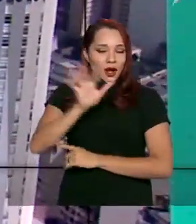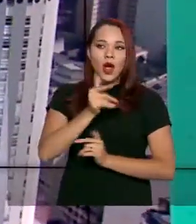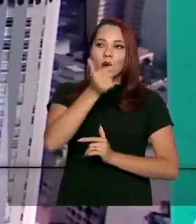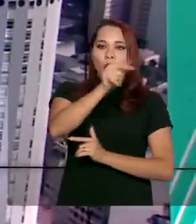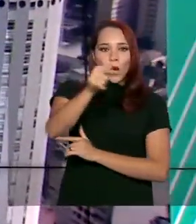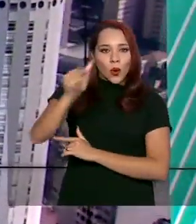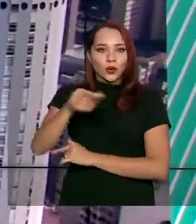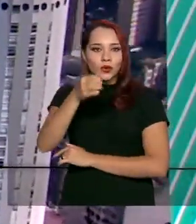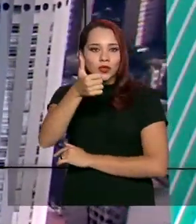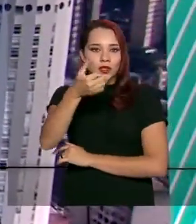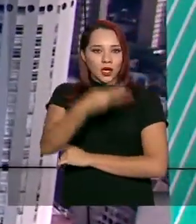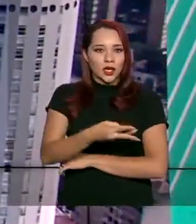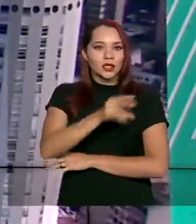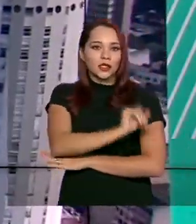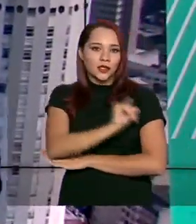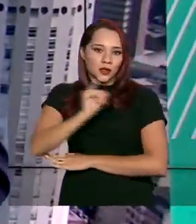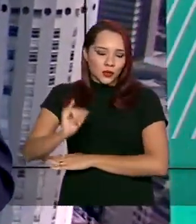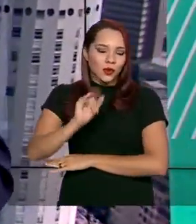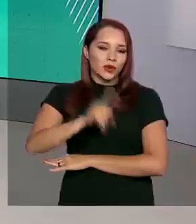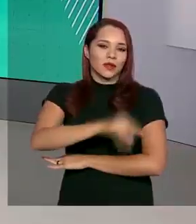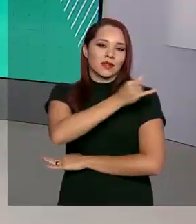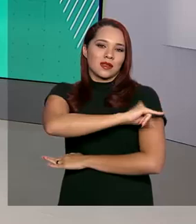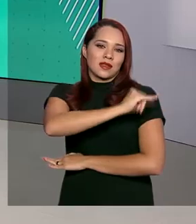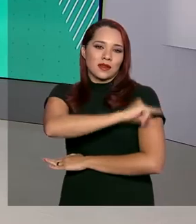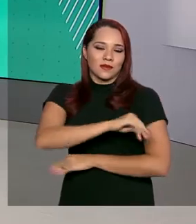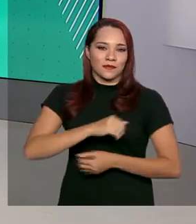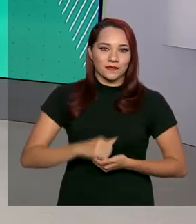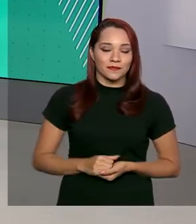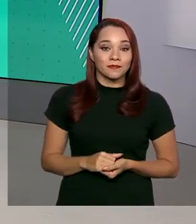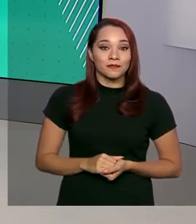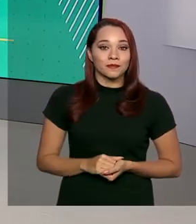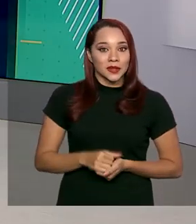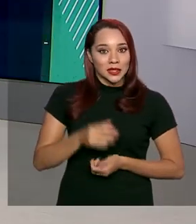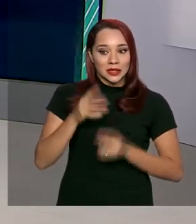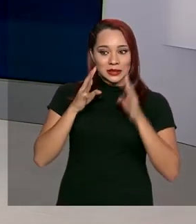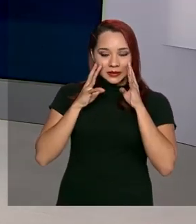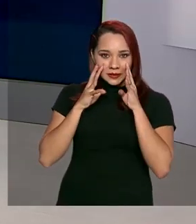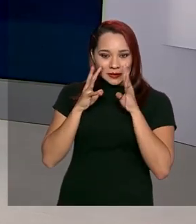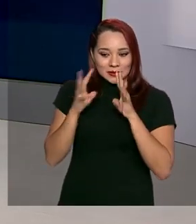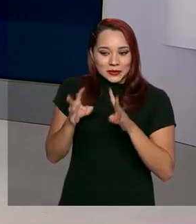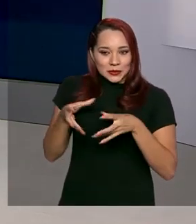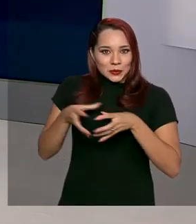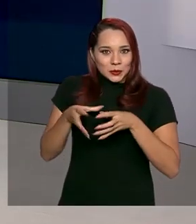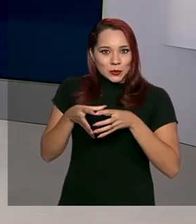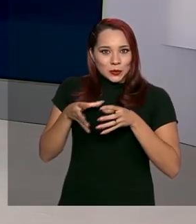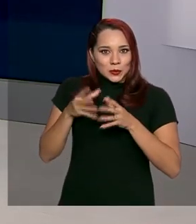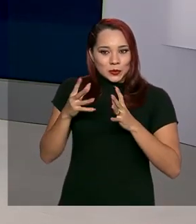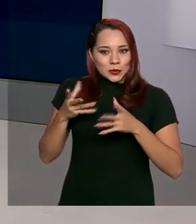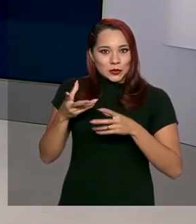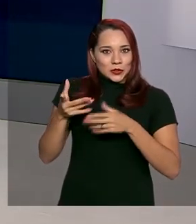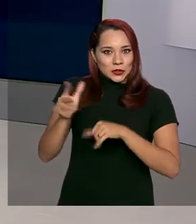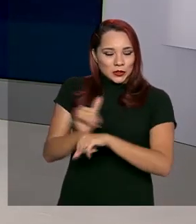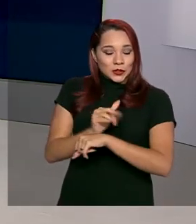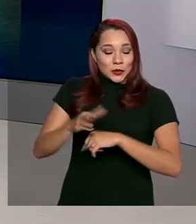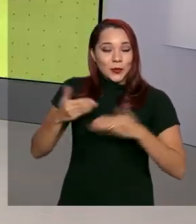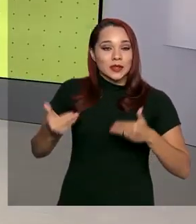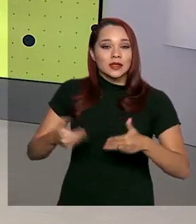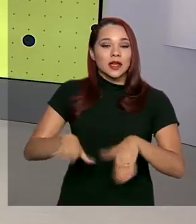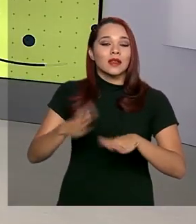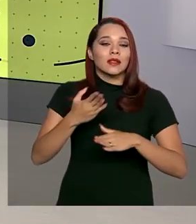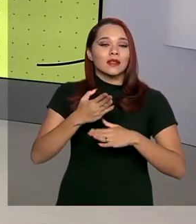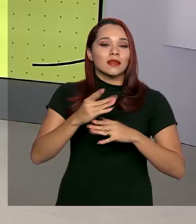outros 3 institutos do Rio de Janeiro. E de olho no reforço das equipes, o Ministério da Defesa, por meio da